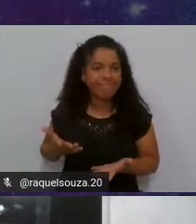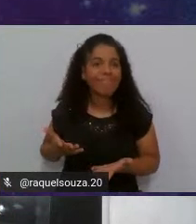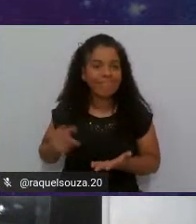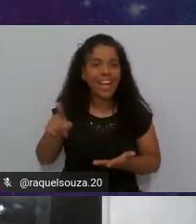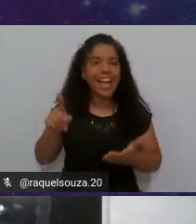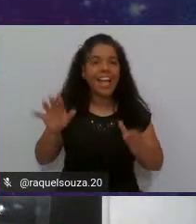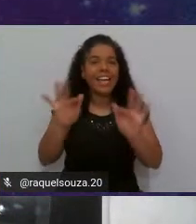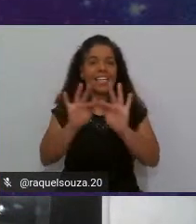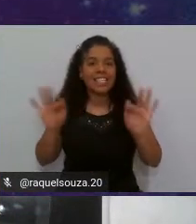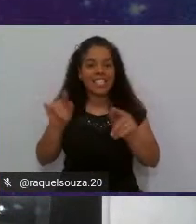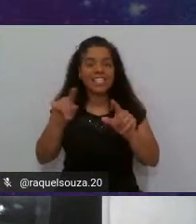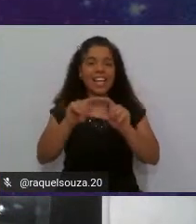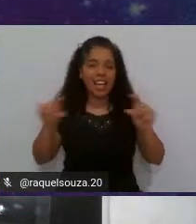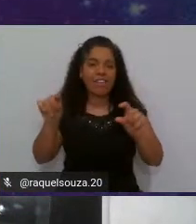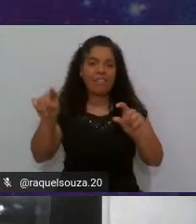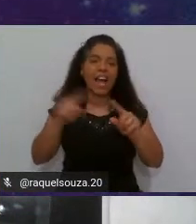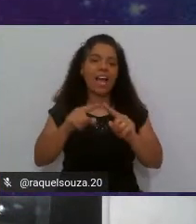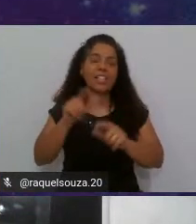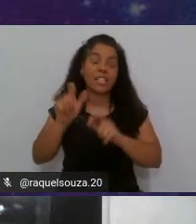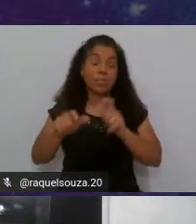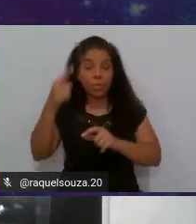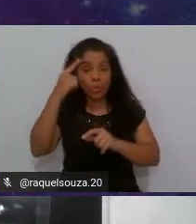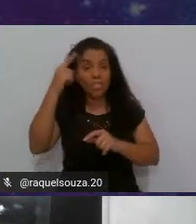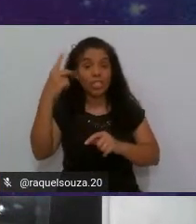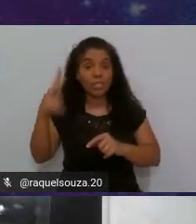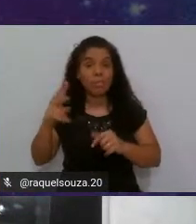frase, as pessoas que tinham esse mindset.